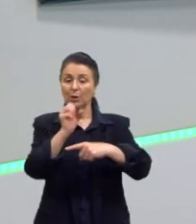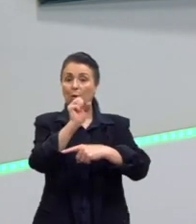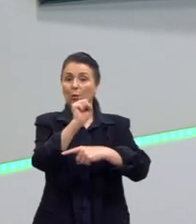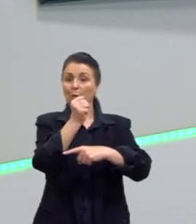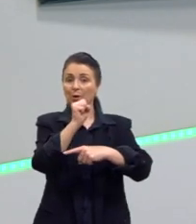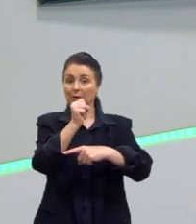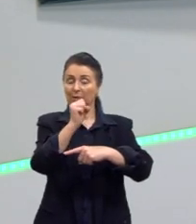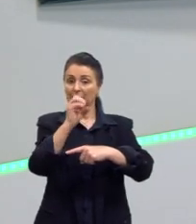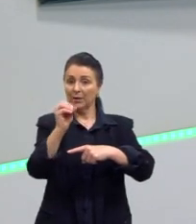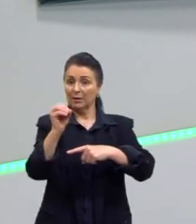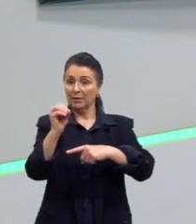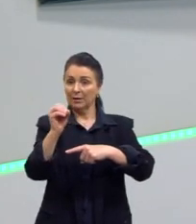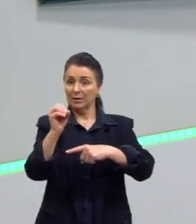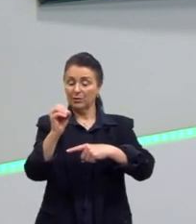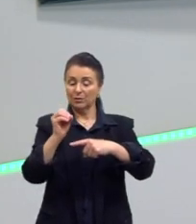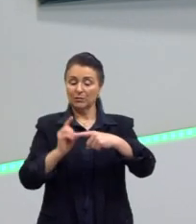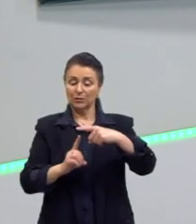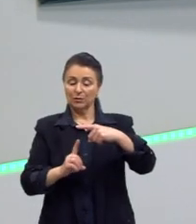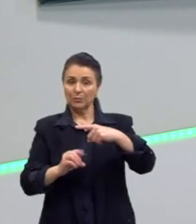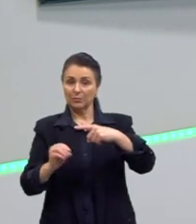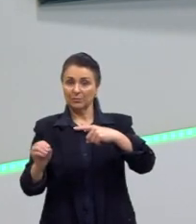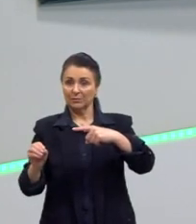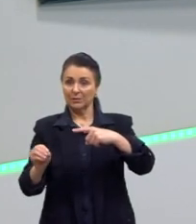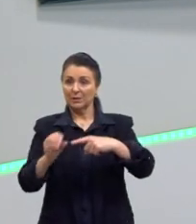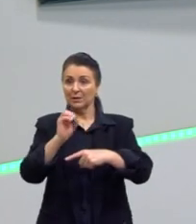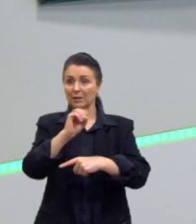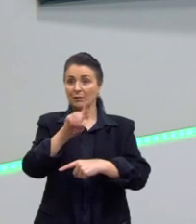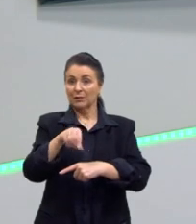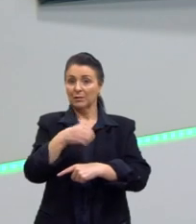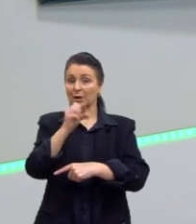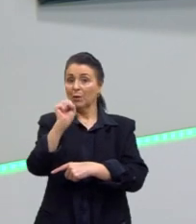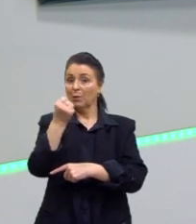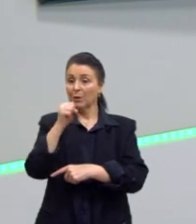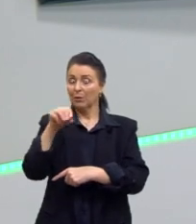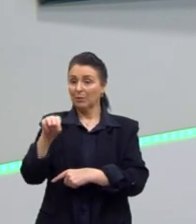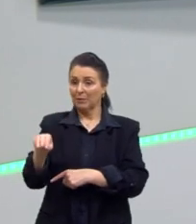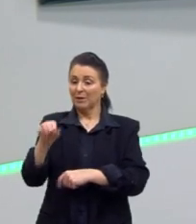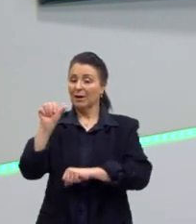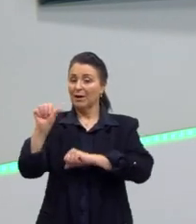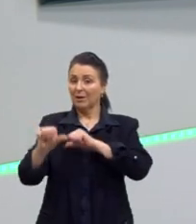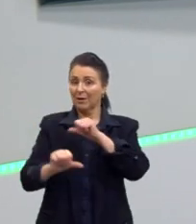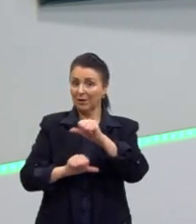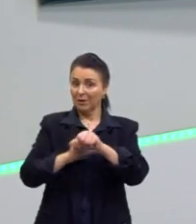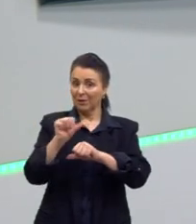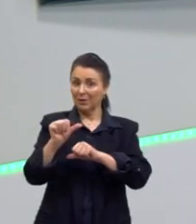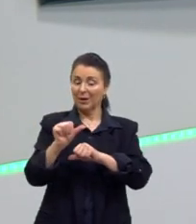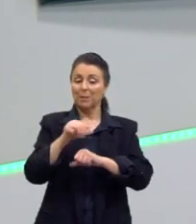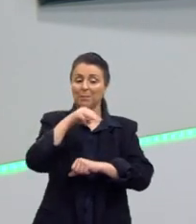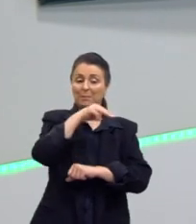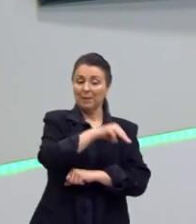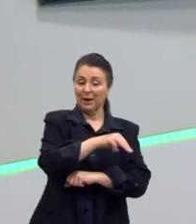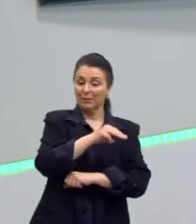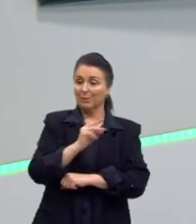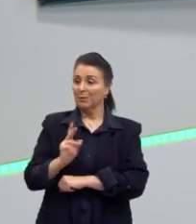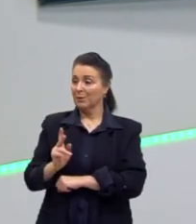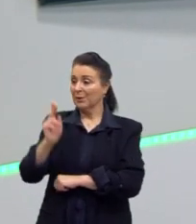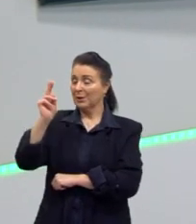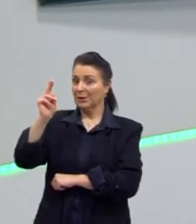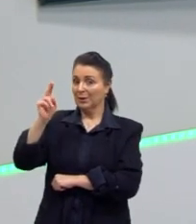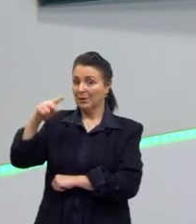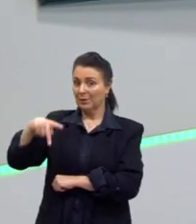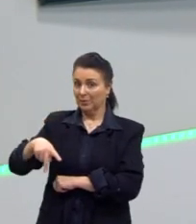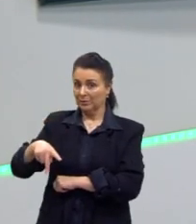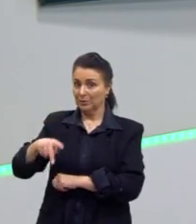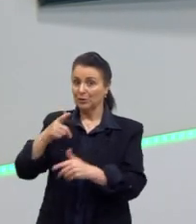por 100, sendo 0,8 metros. Agora, nós vamos transformar de metro para quilômetro. Então, dividimos